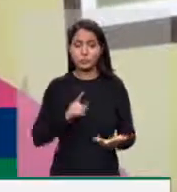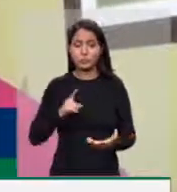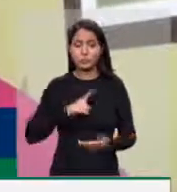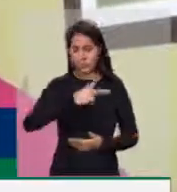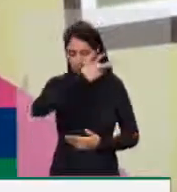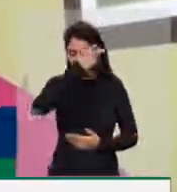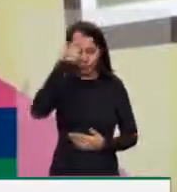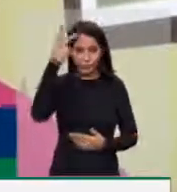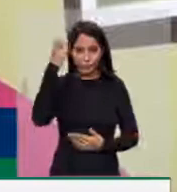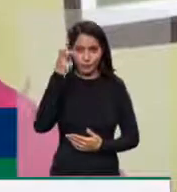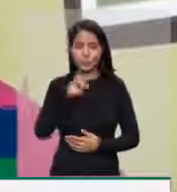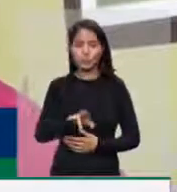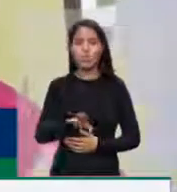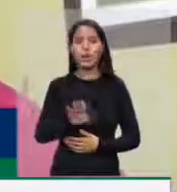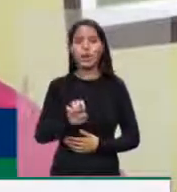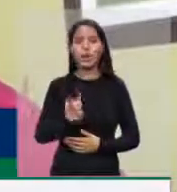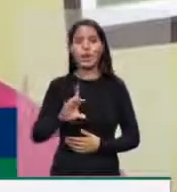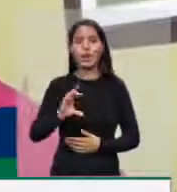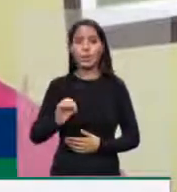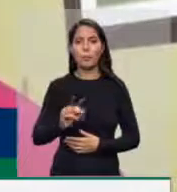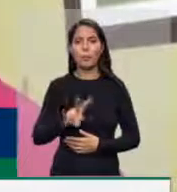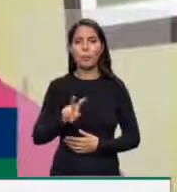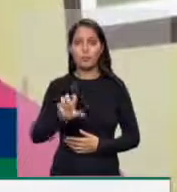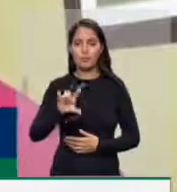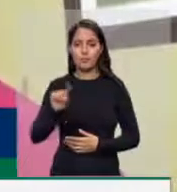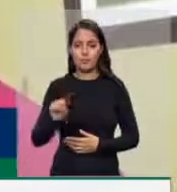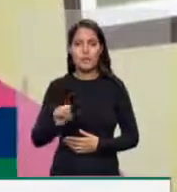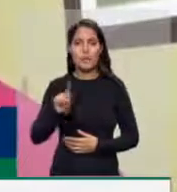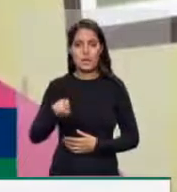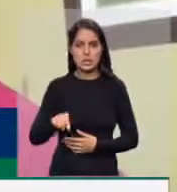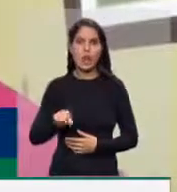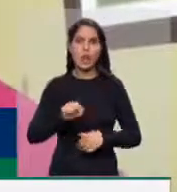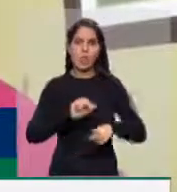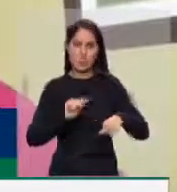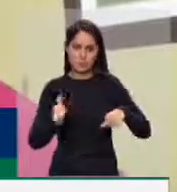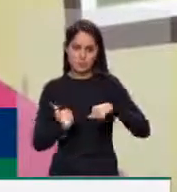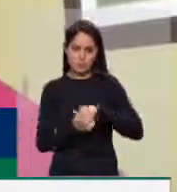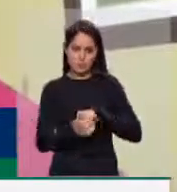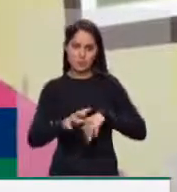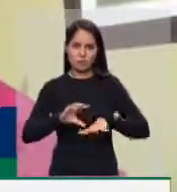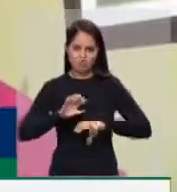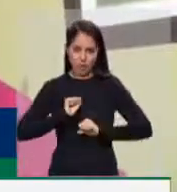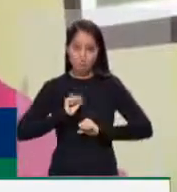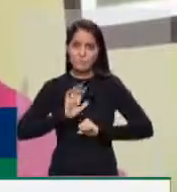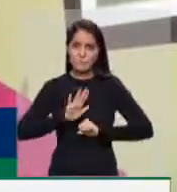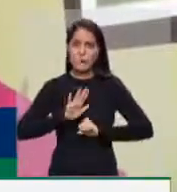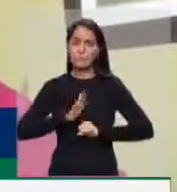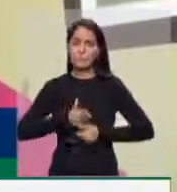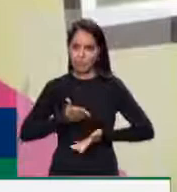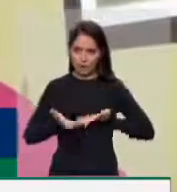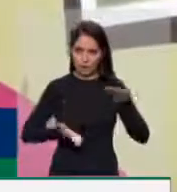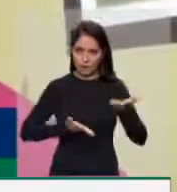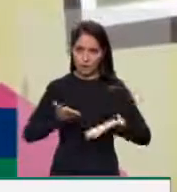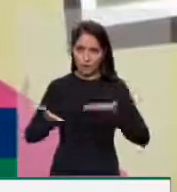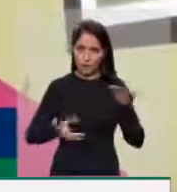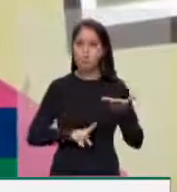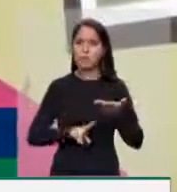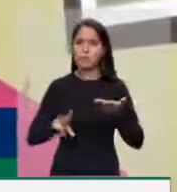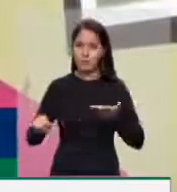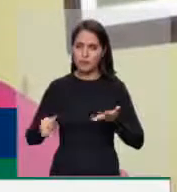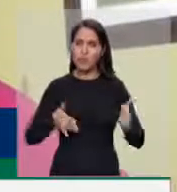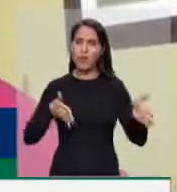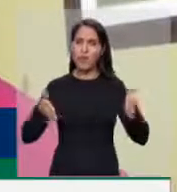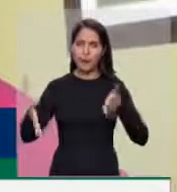recuperação da Covid-19 e que, ainda assim, tomou todas as medidas e está tomando as medidas necessárias